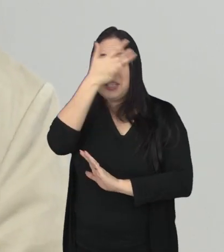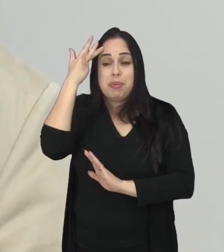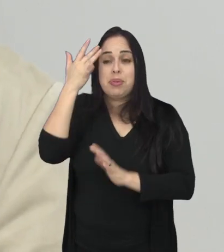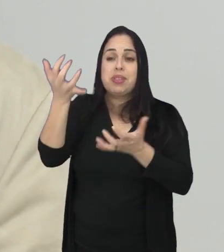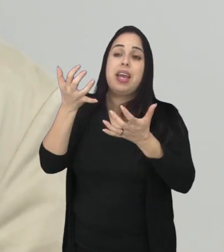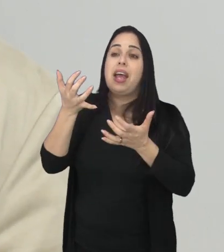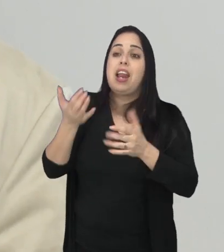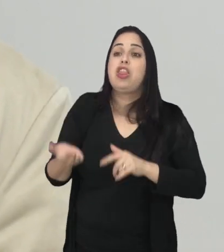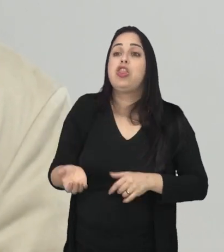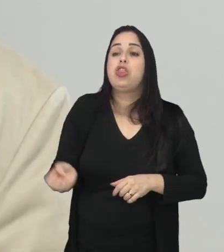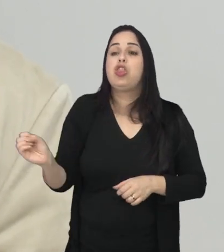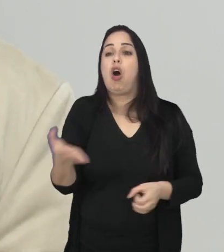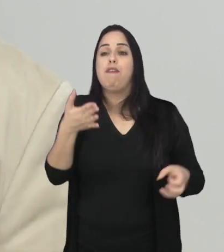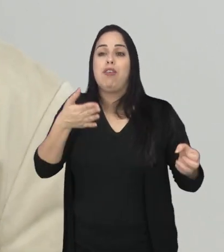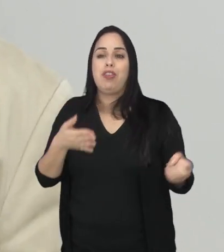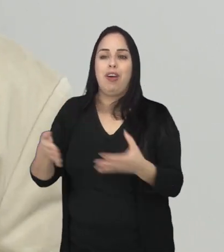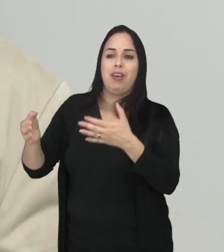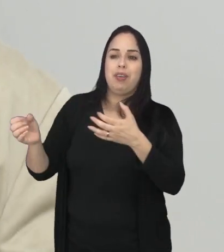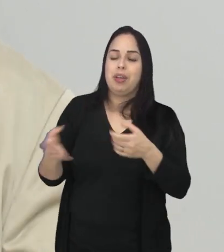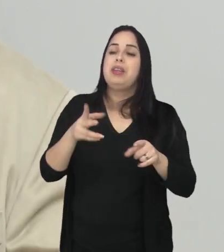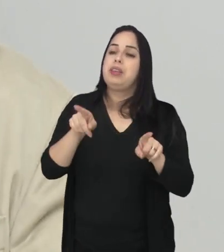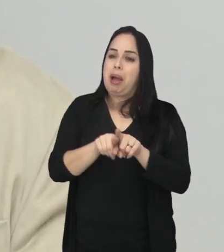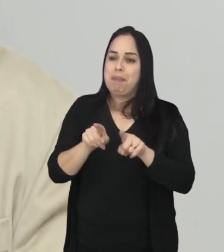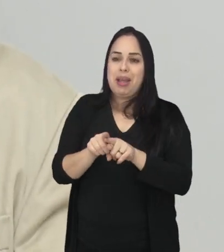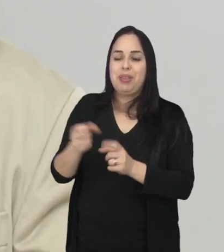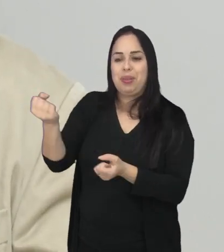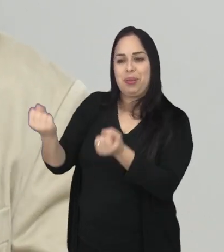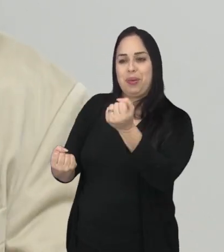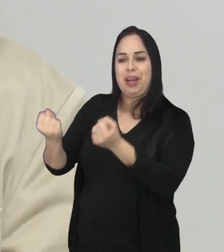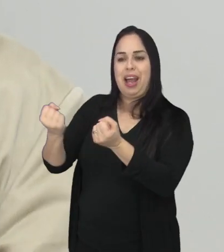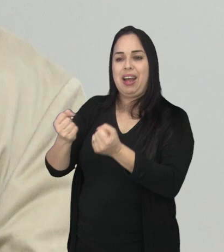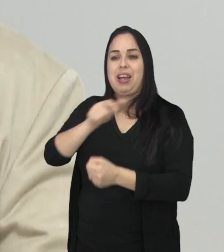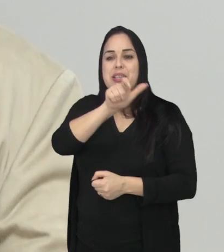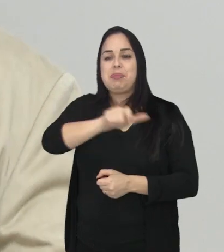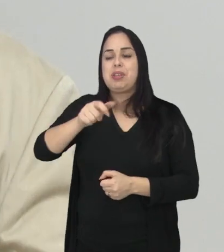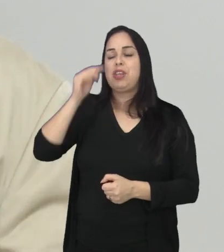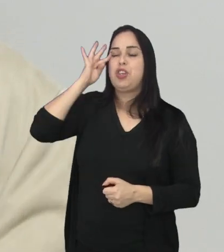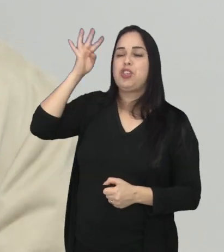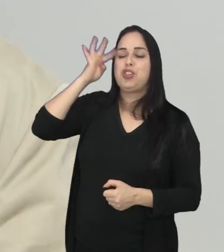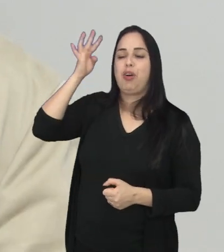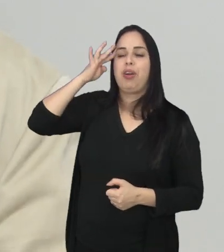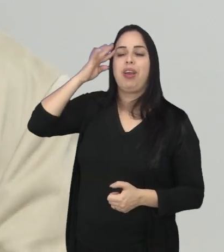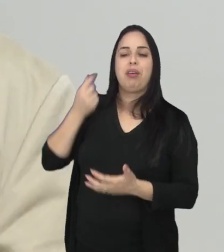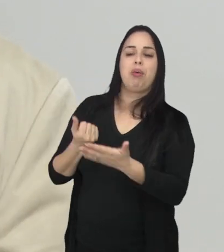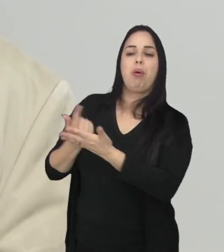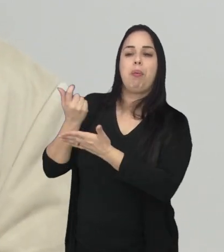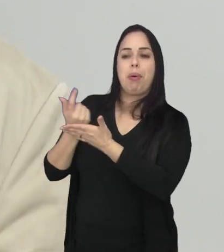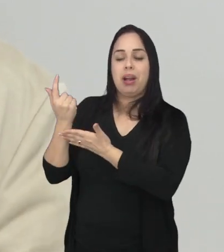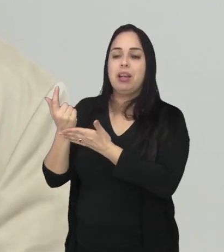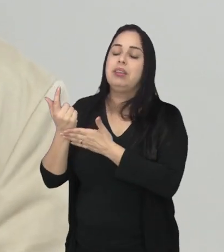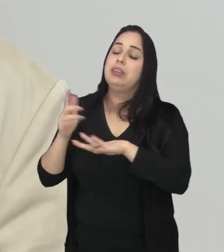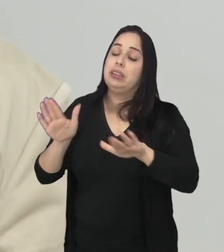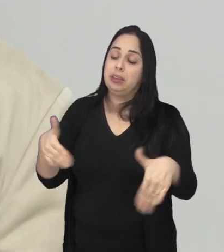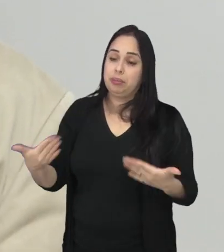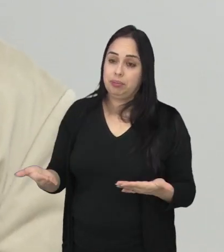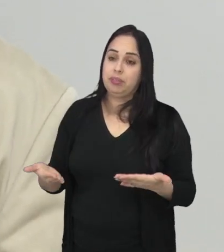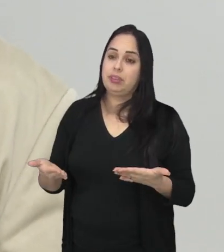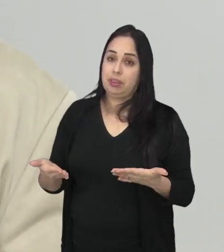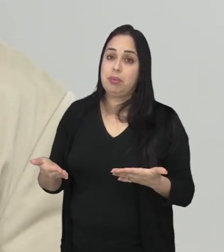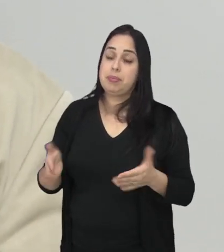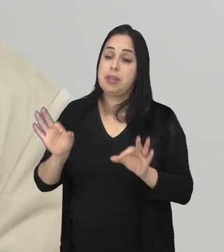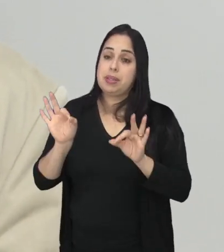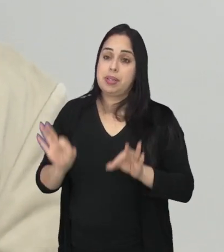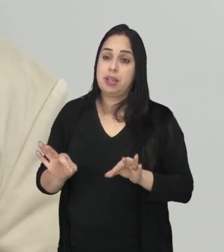pessoas procuram a modernidade. E nada mais justo que também procurar no carro. O carro é aquele sonho de consumo da maioria das pessoas. Então,